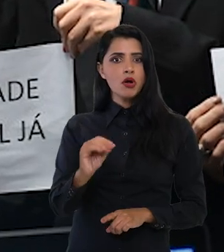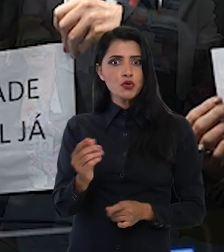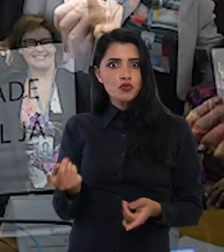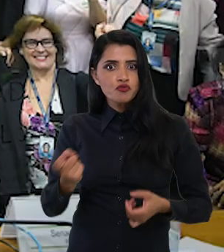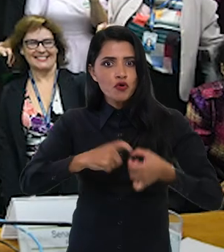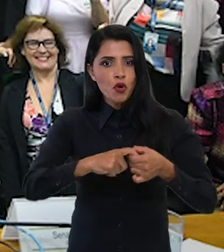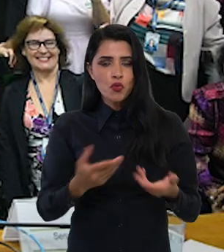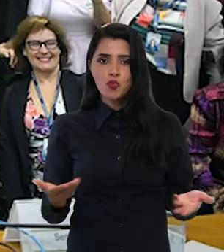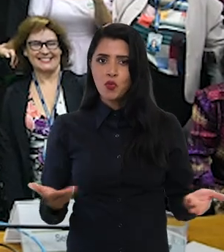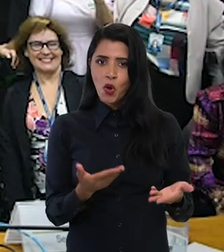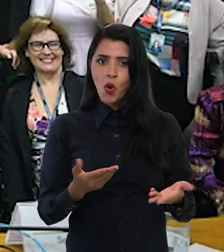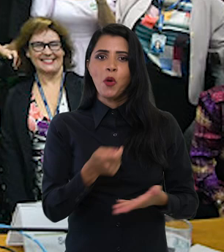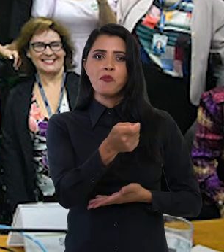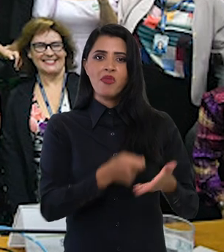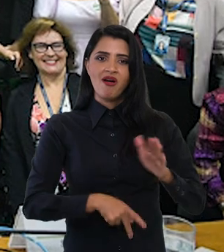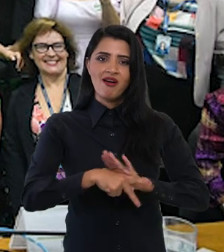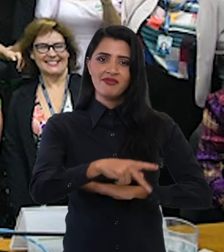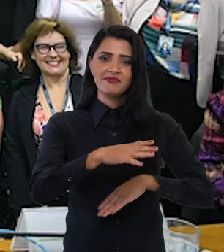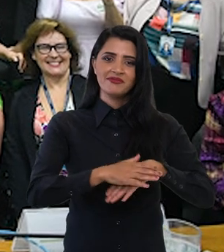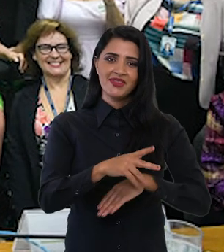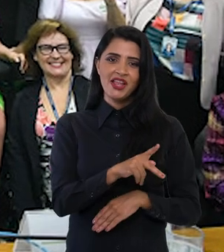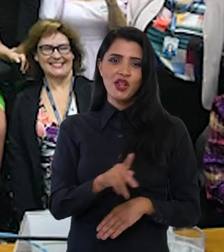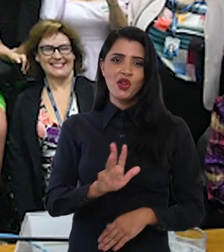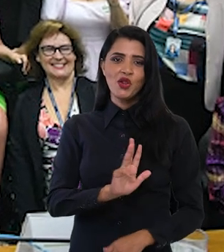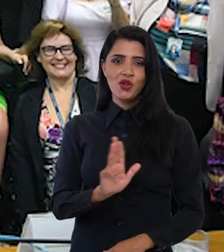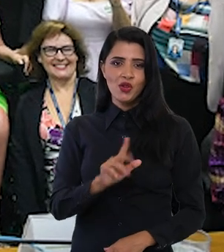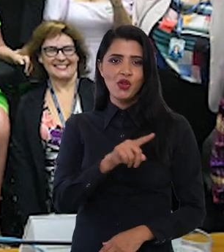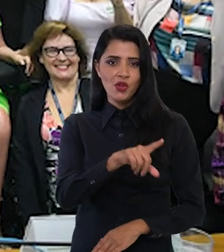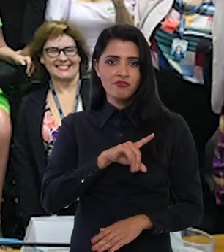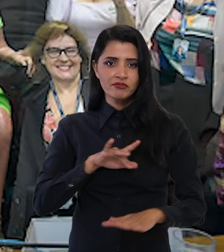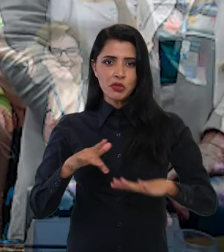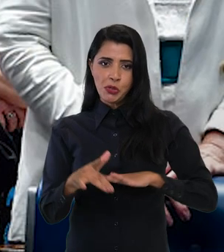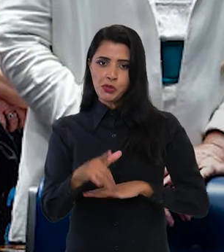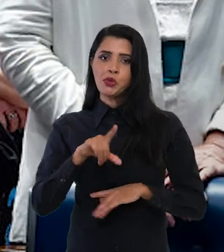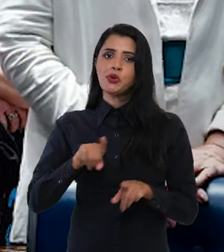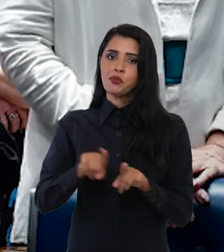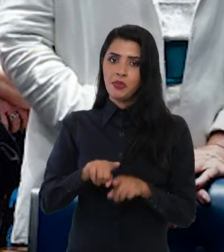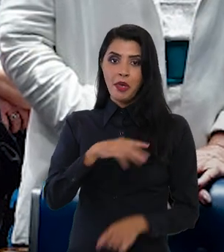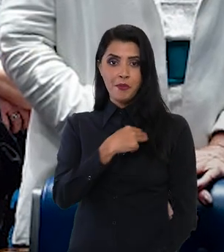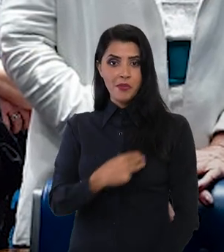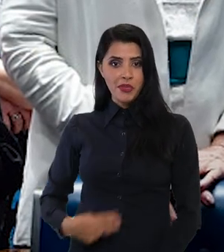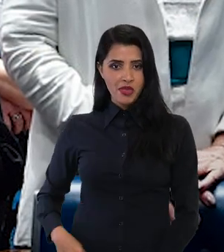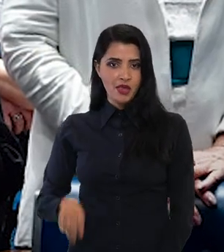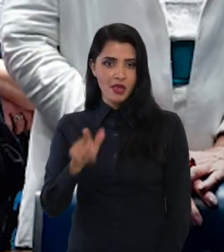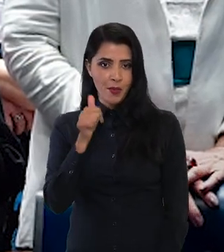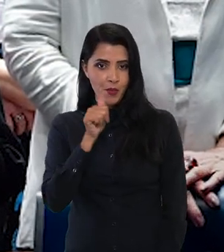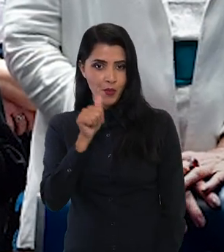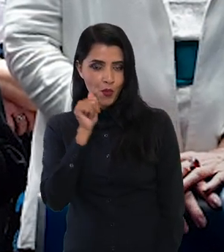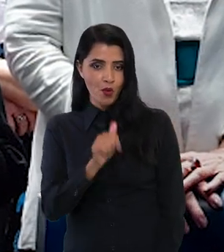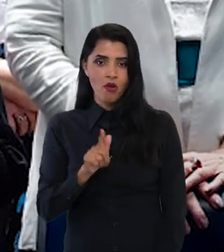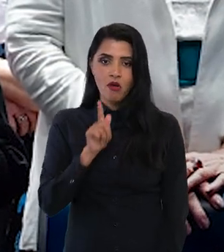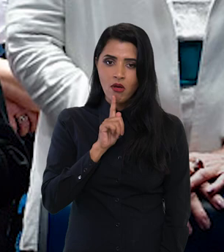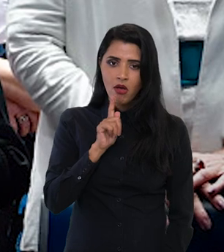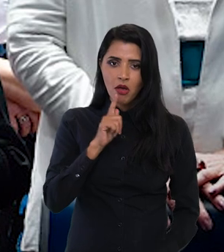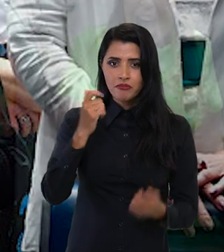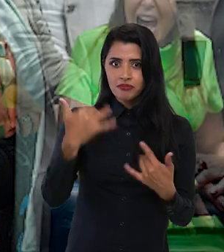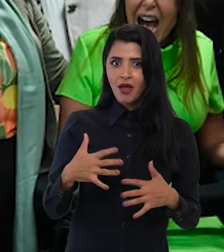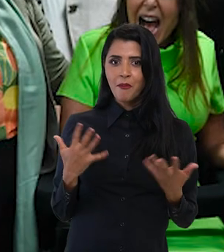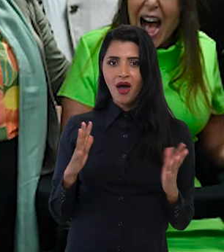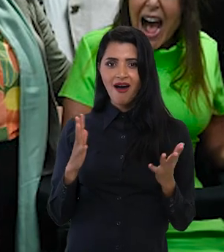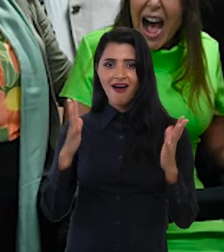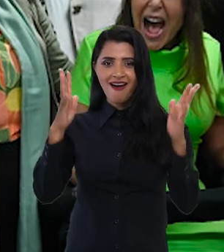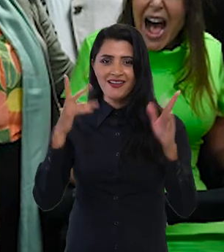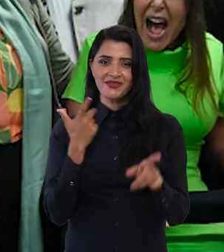em março e agora retorna para a sanção do presidente Lula. Nas redes sociais, a ministra das Mulheres, Cida